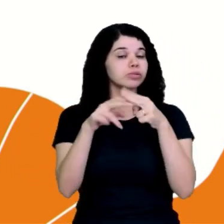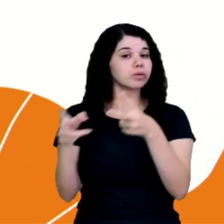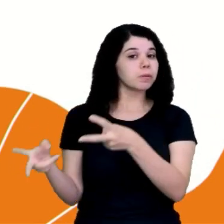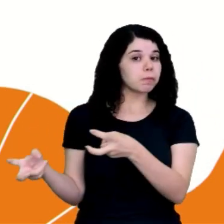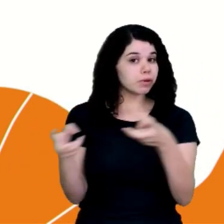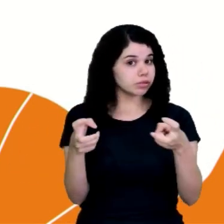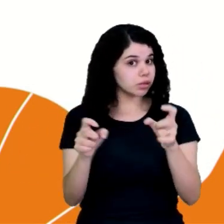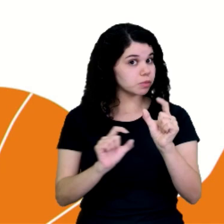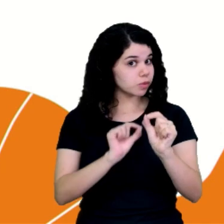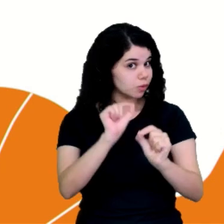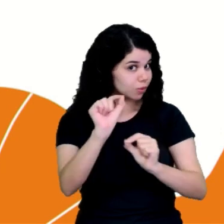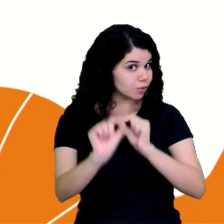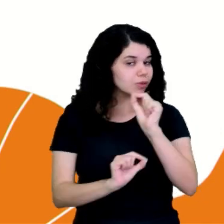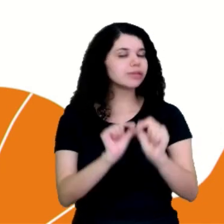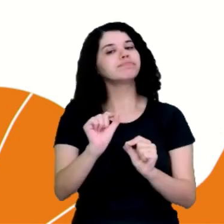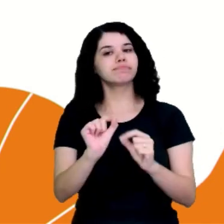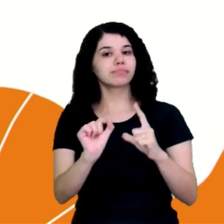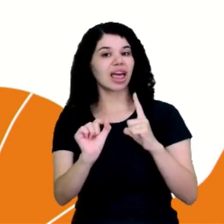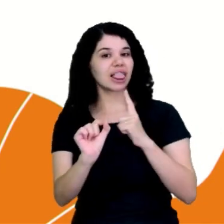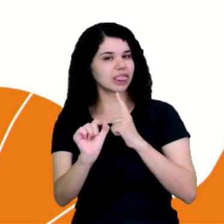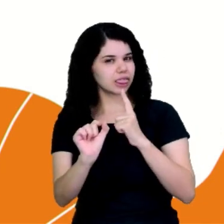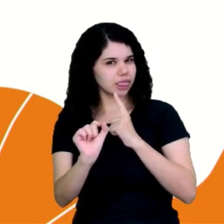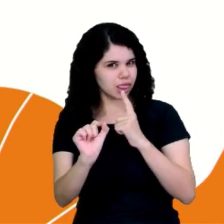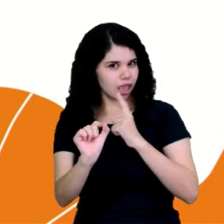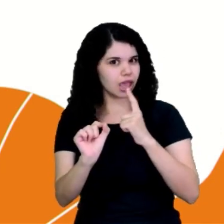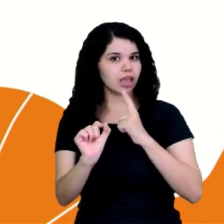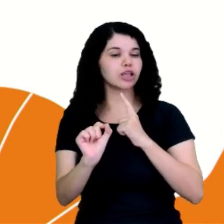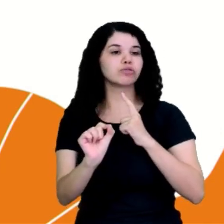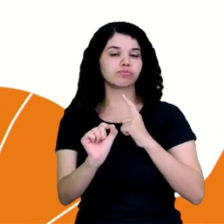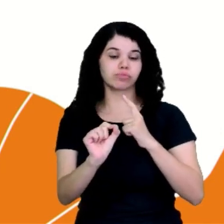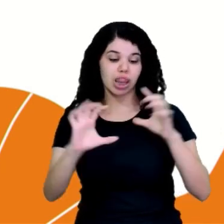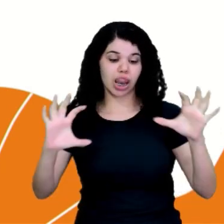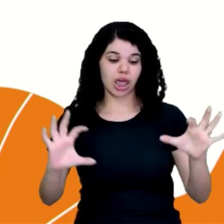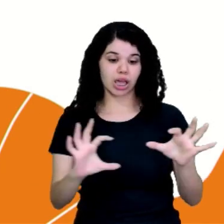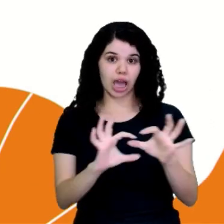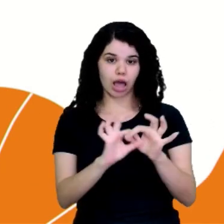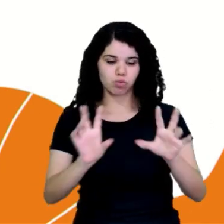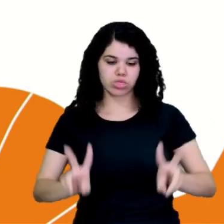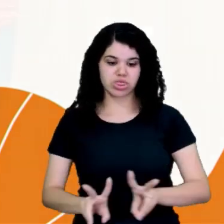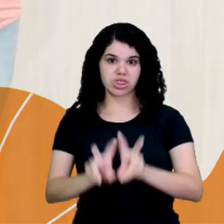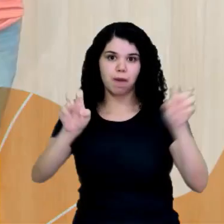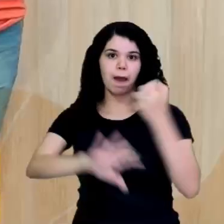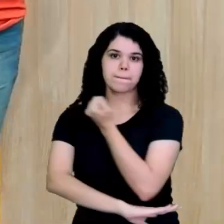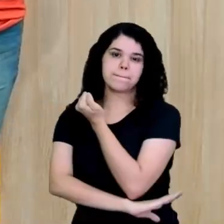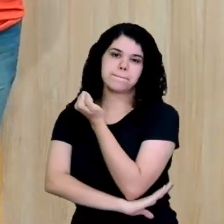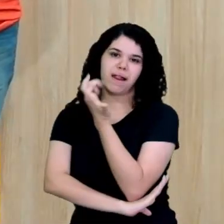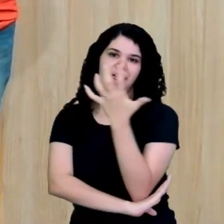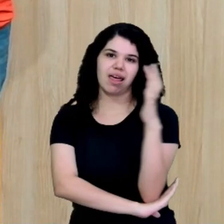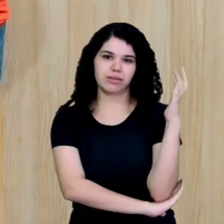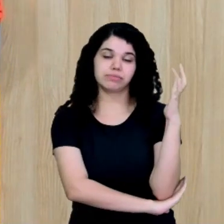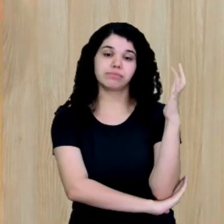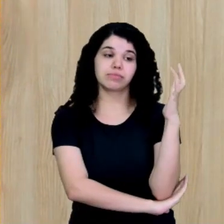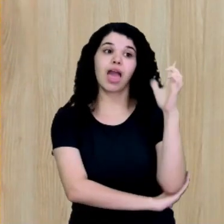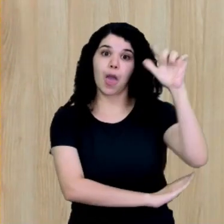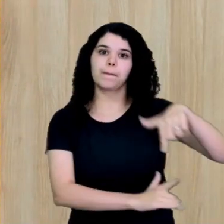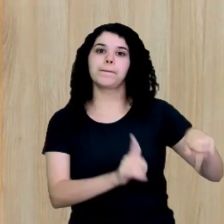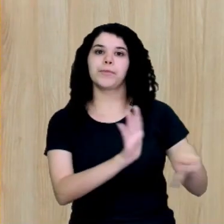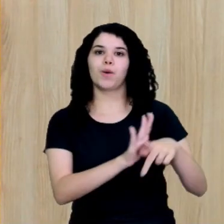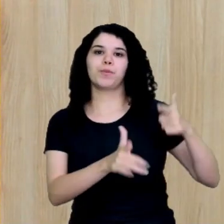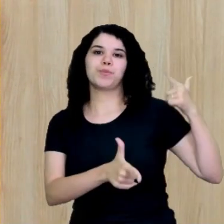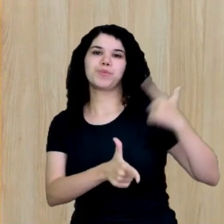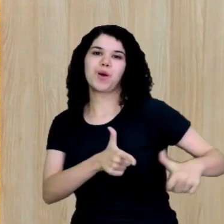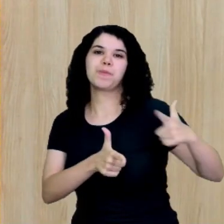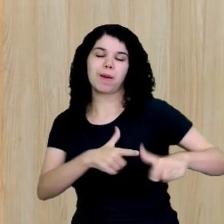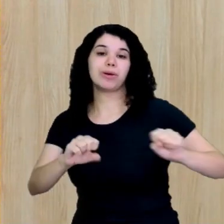pela charge que nós temos uma questão ambiental. Então se é uma questão ambiental, é um problema social que vai